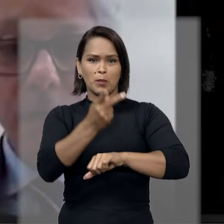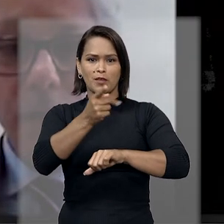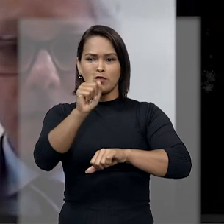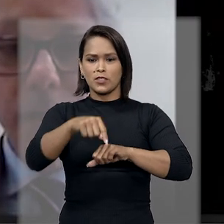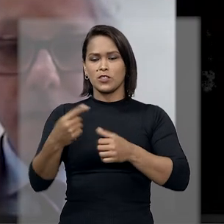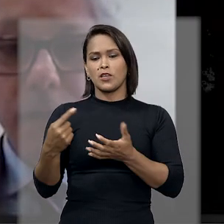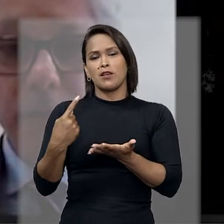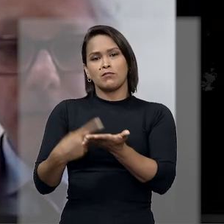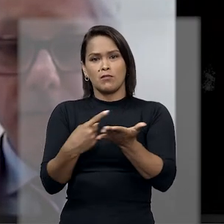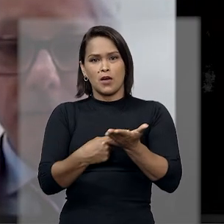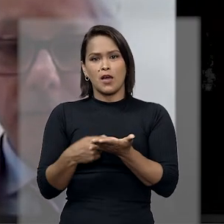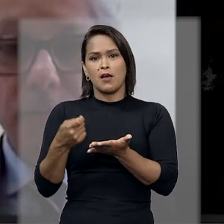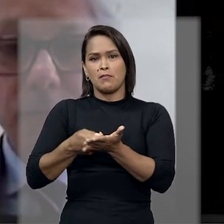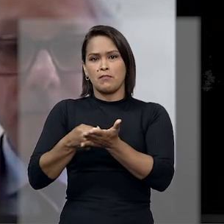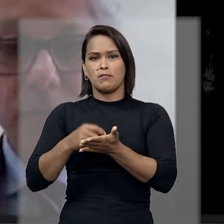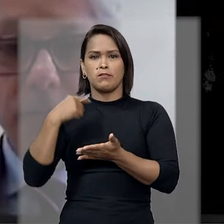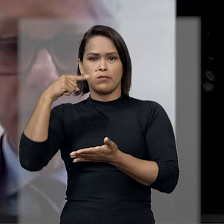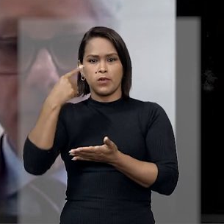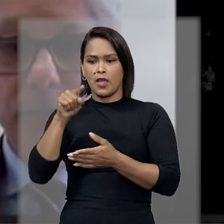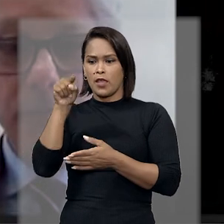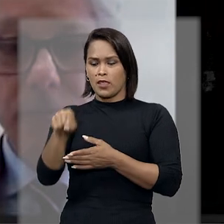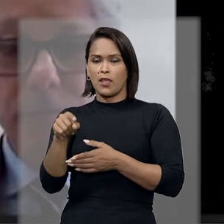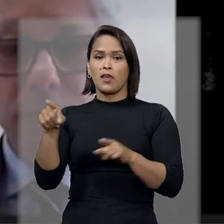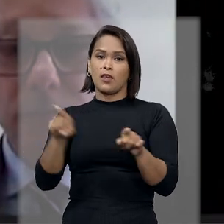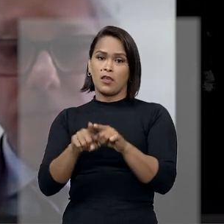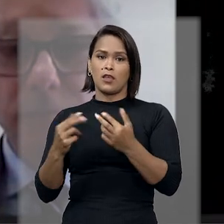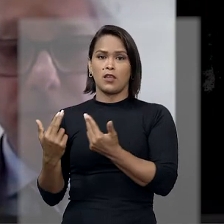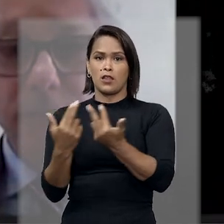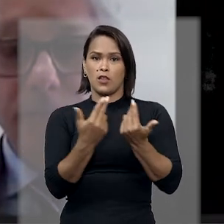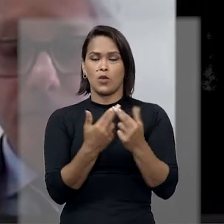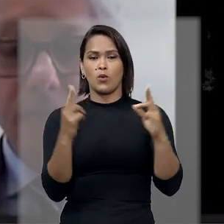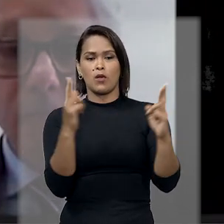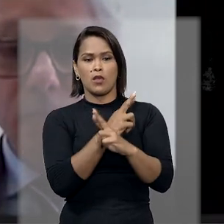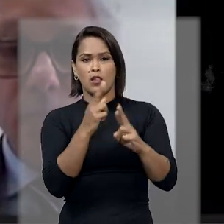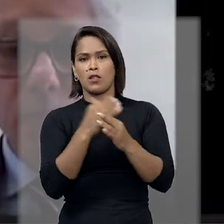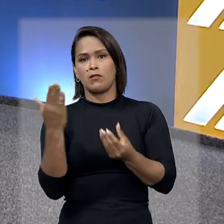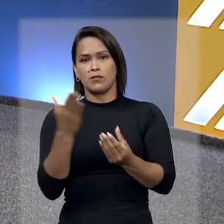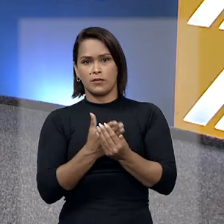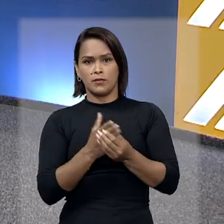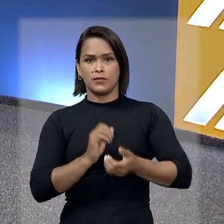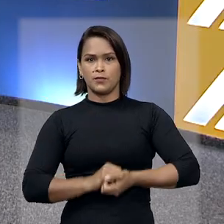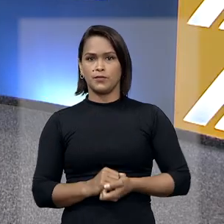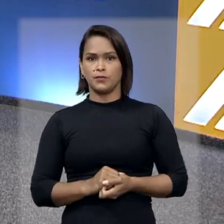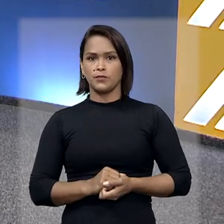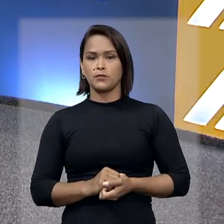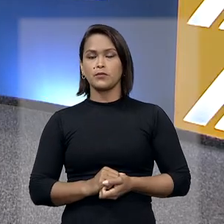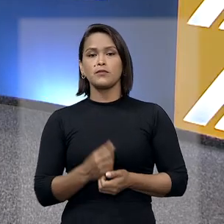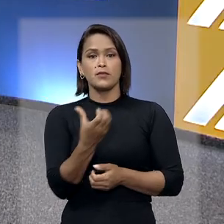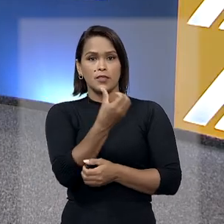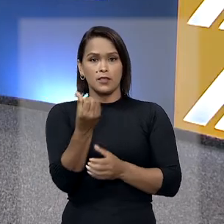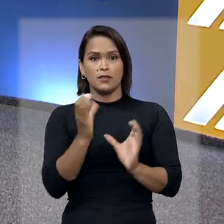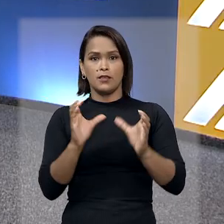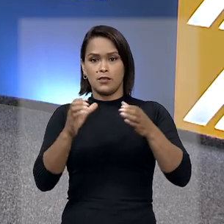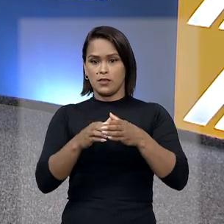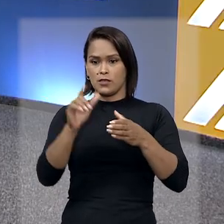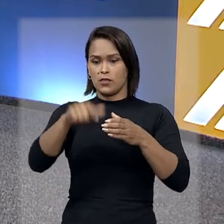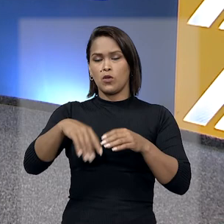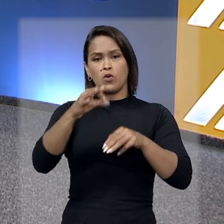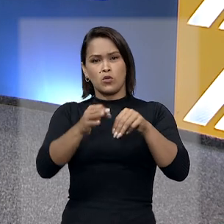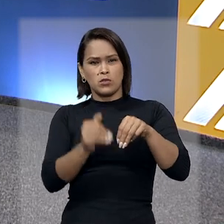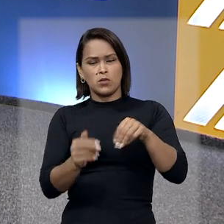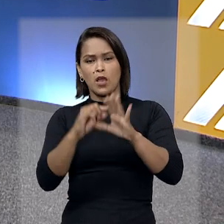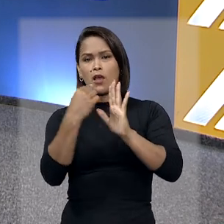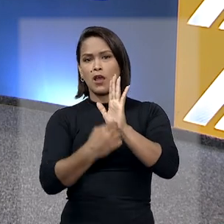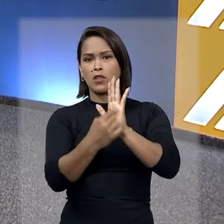instituído como acessório daquele na mesma relação processual. E na sexta turma, os ministros